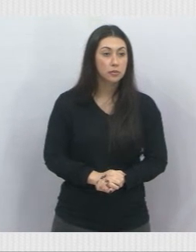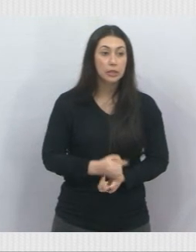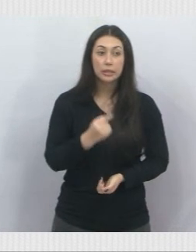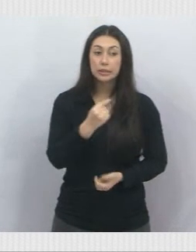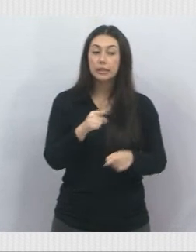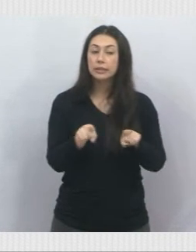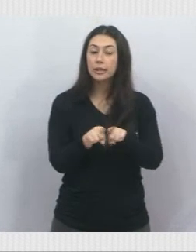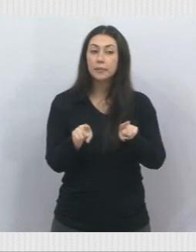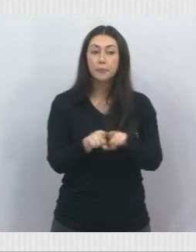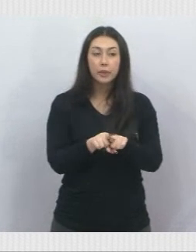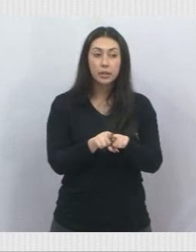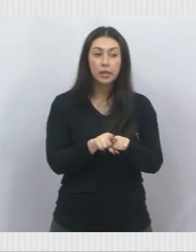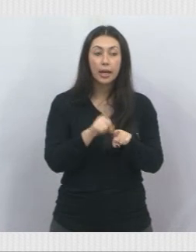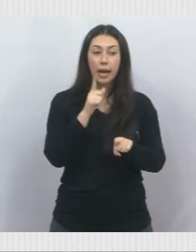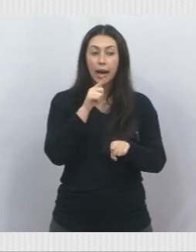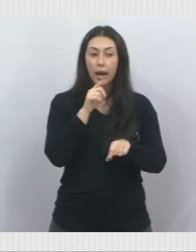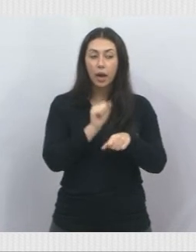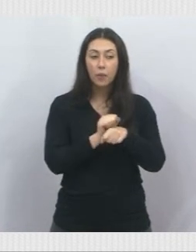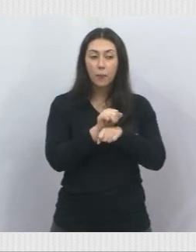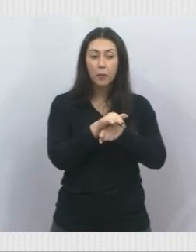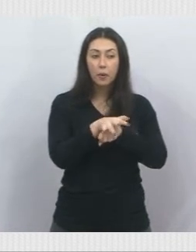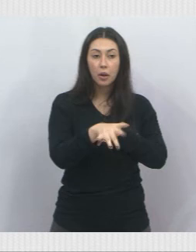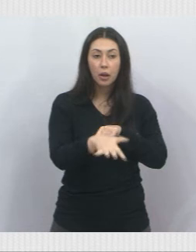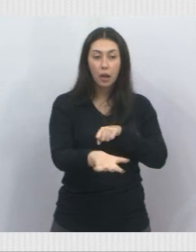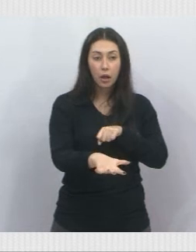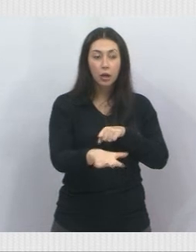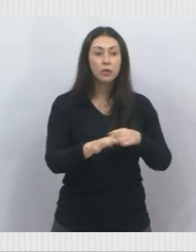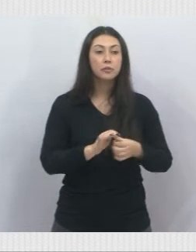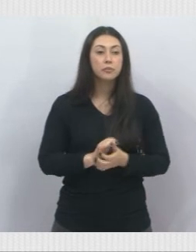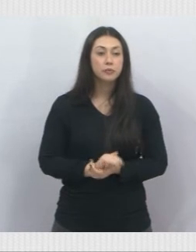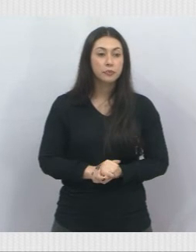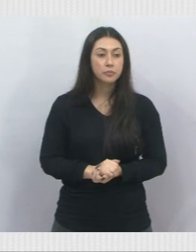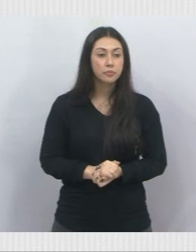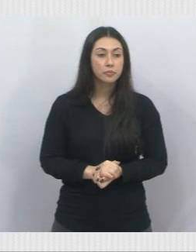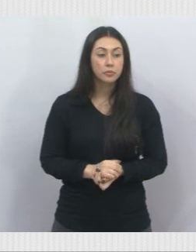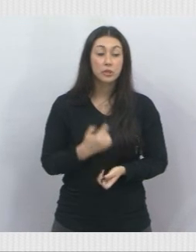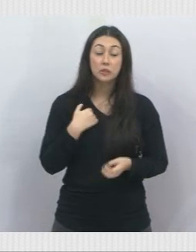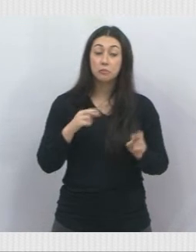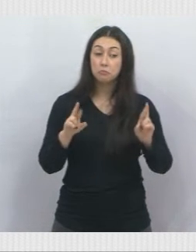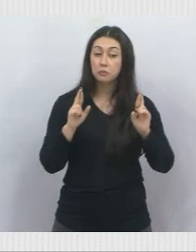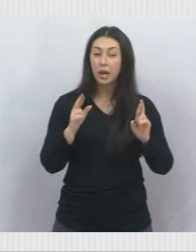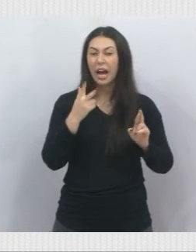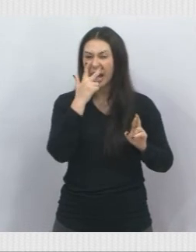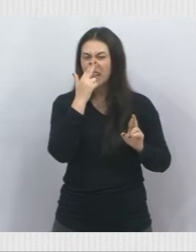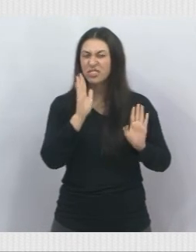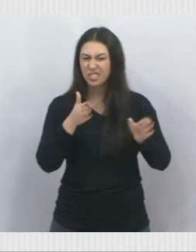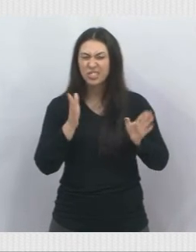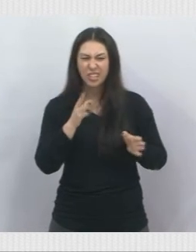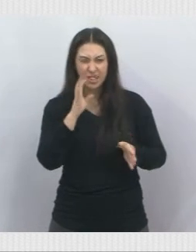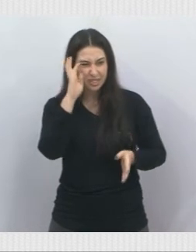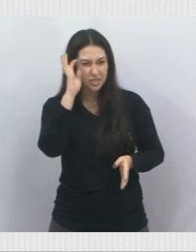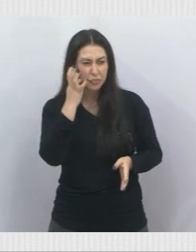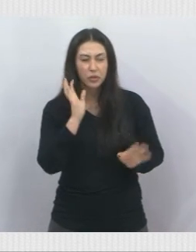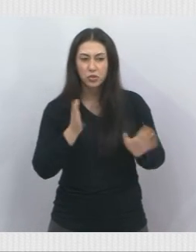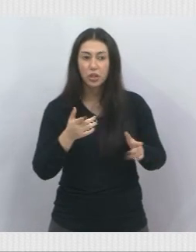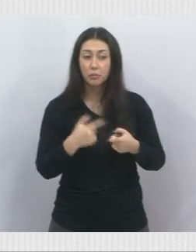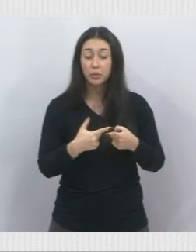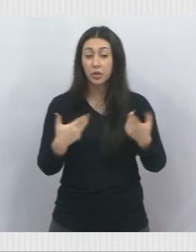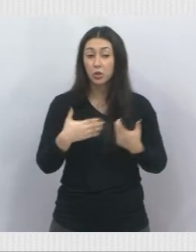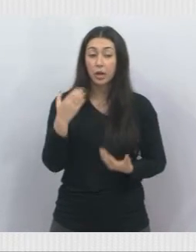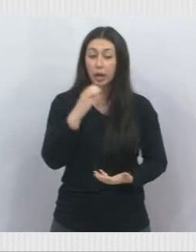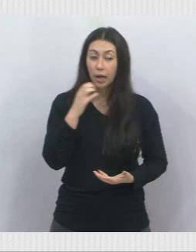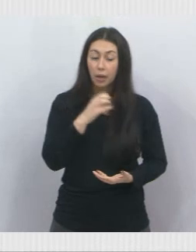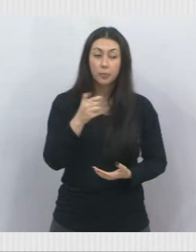Isso aí também é vazamento de água. Espero que, acho que já deve ter sido atendido, que está indo com mais rapidez.